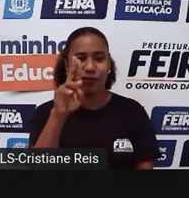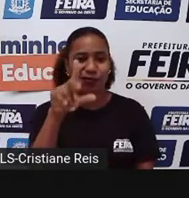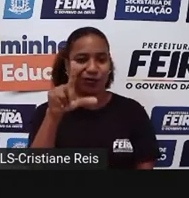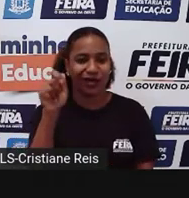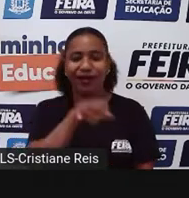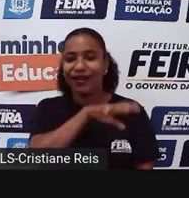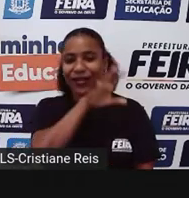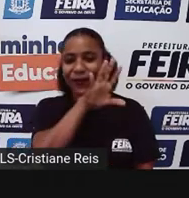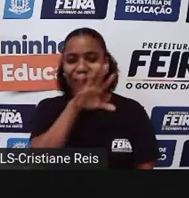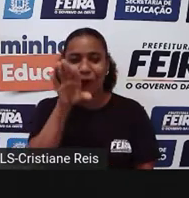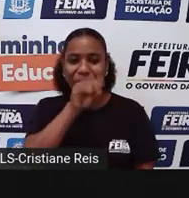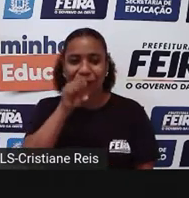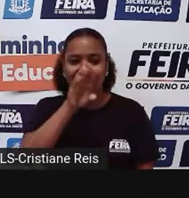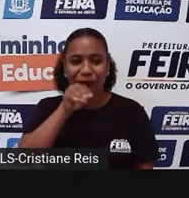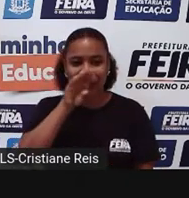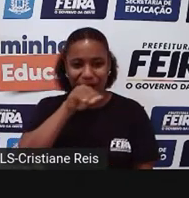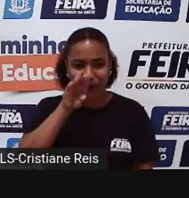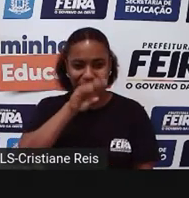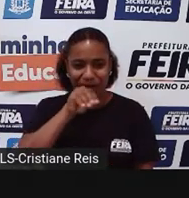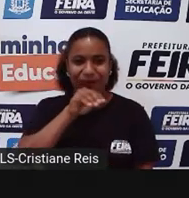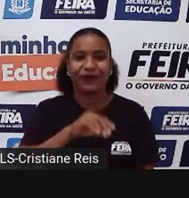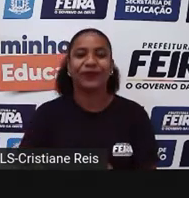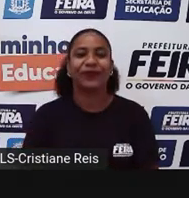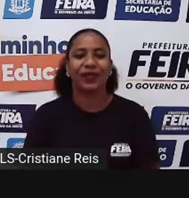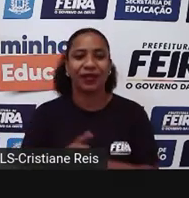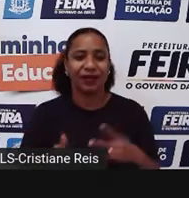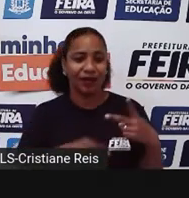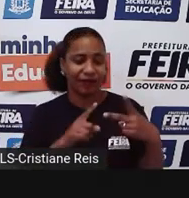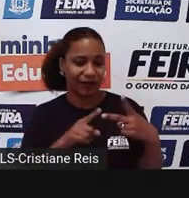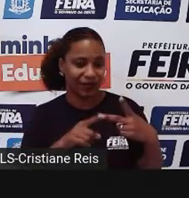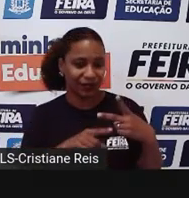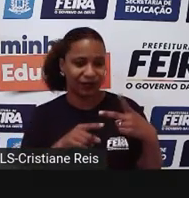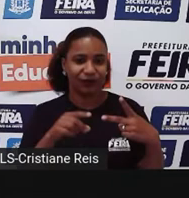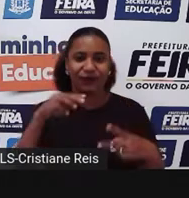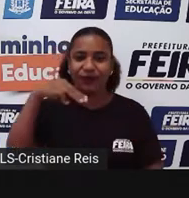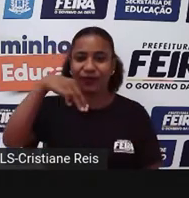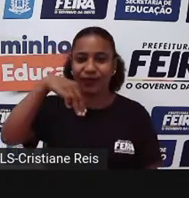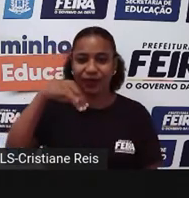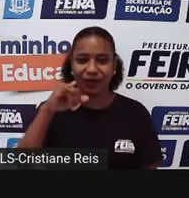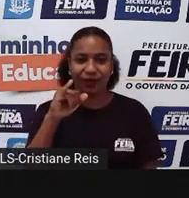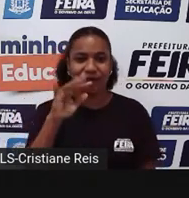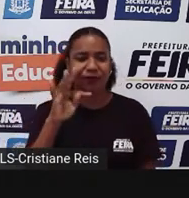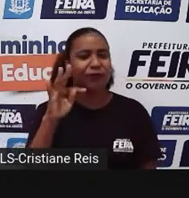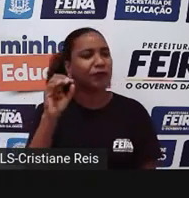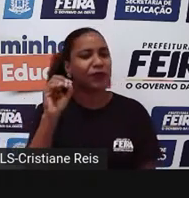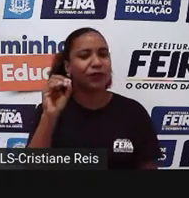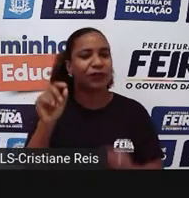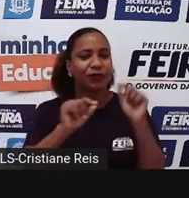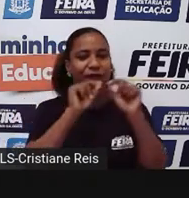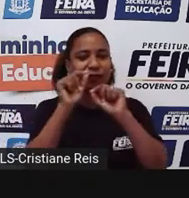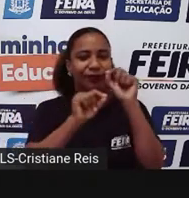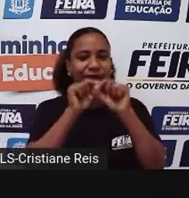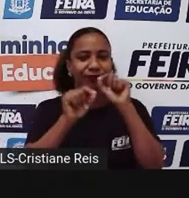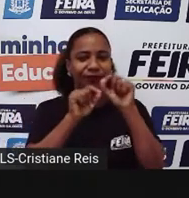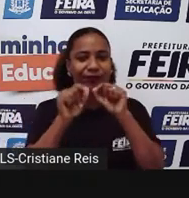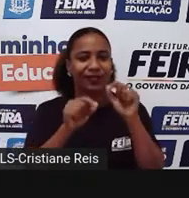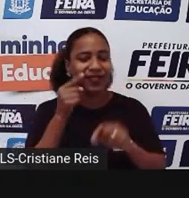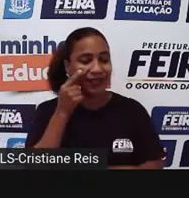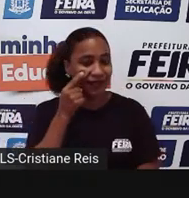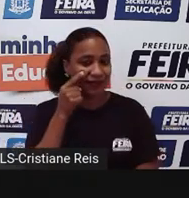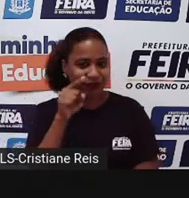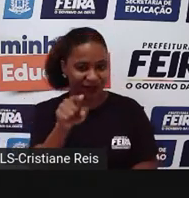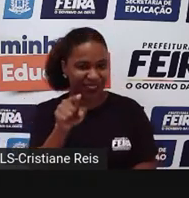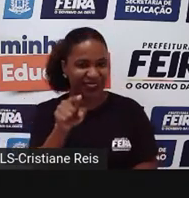Abaixo tem aí o que é mito. E na figura de fundo, é a esfinge, que é